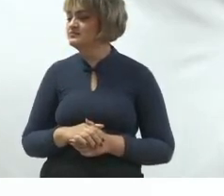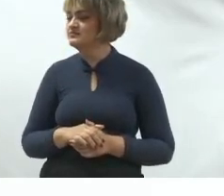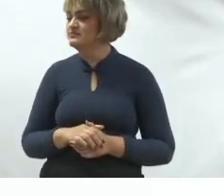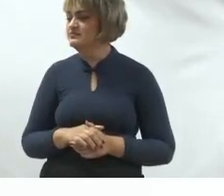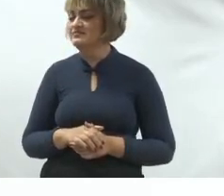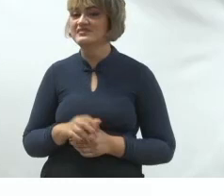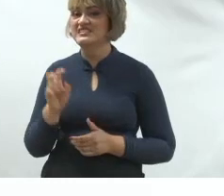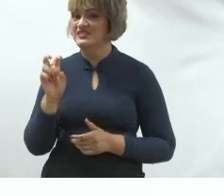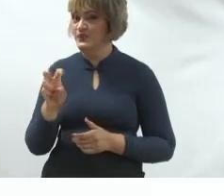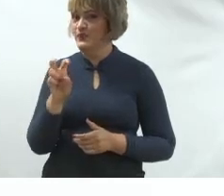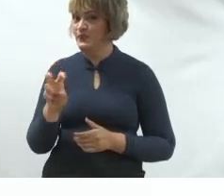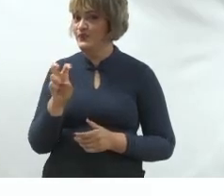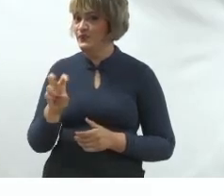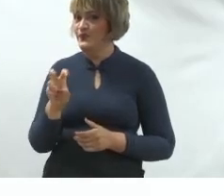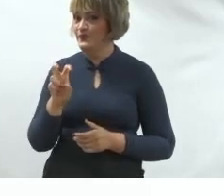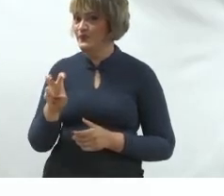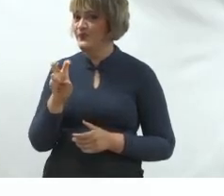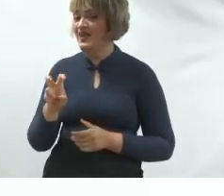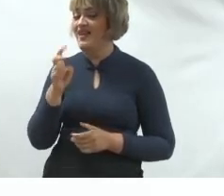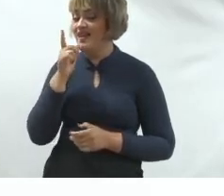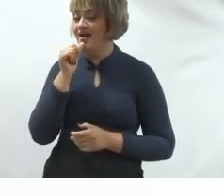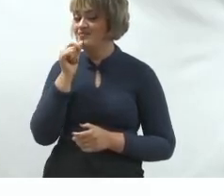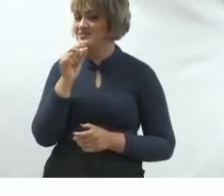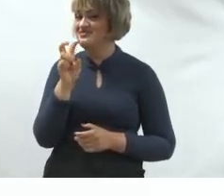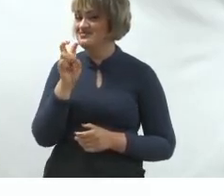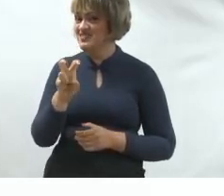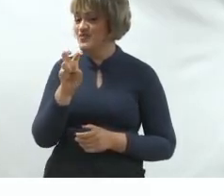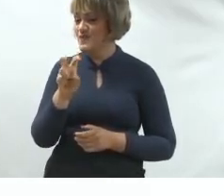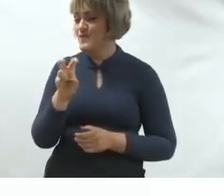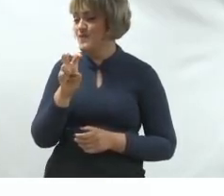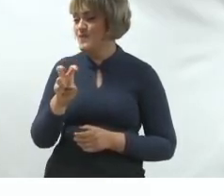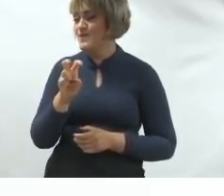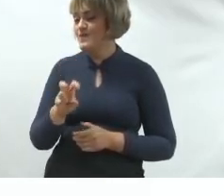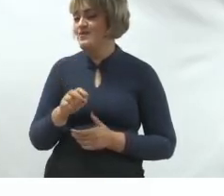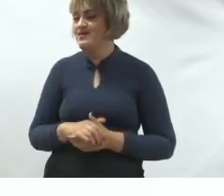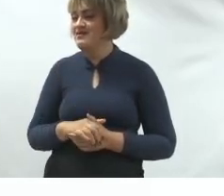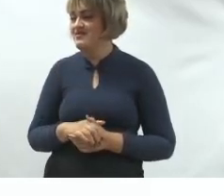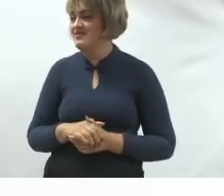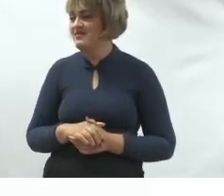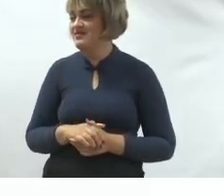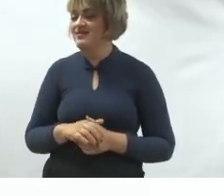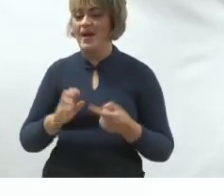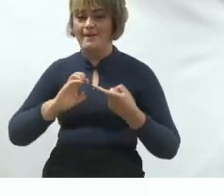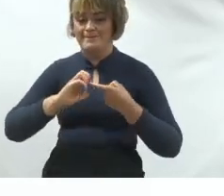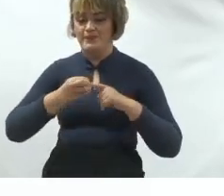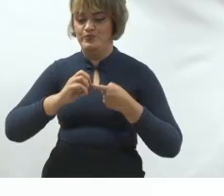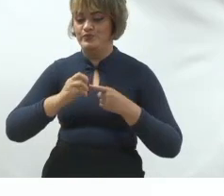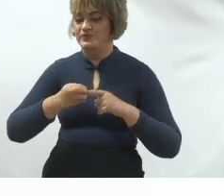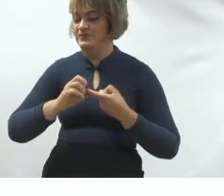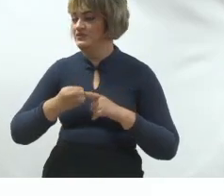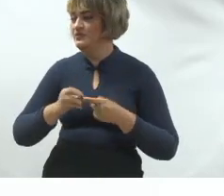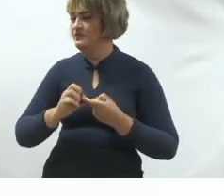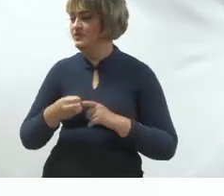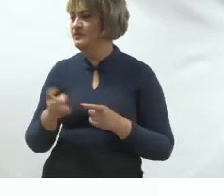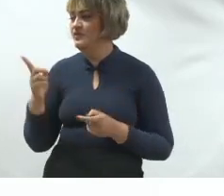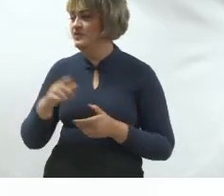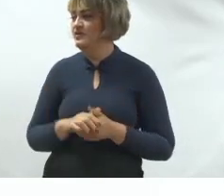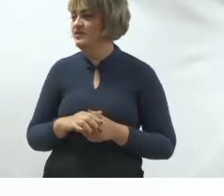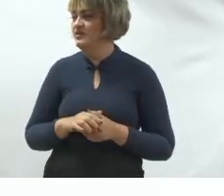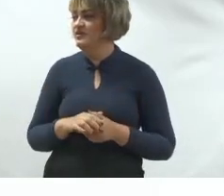Cinco, né? Um, nem dois, nem três. São cinco lápis. Dois apontadores dos melhores. Olha.